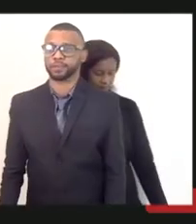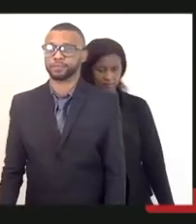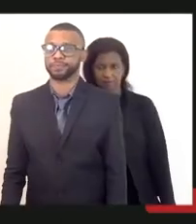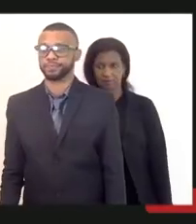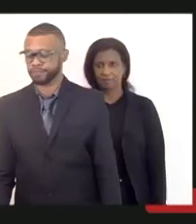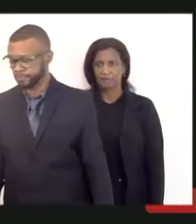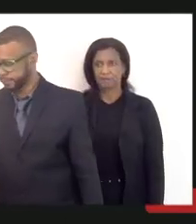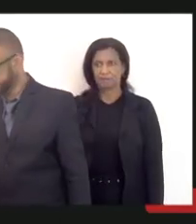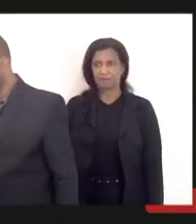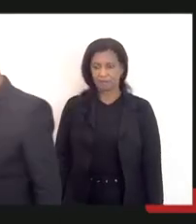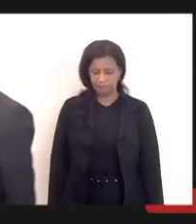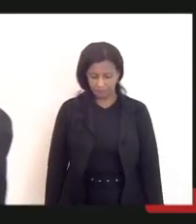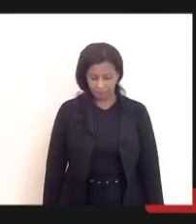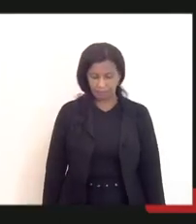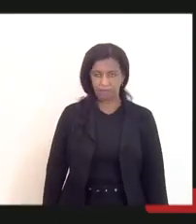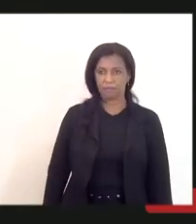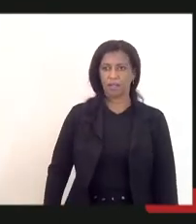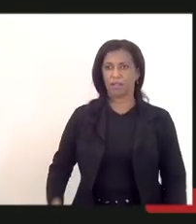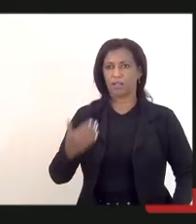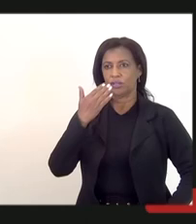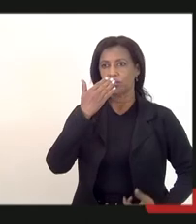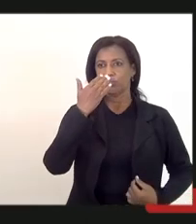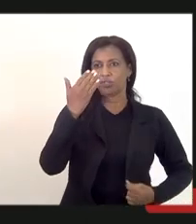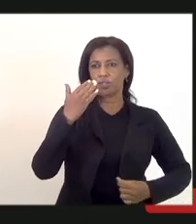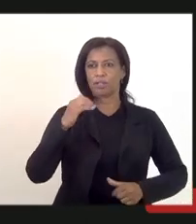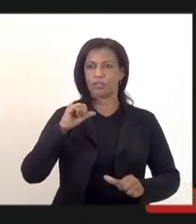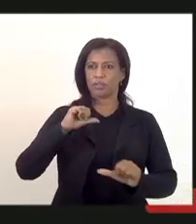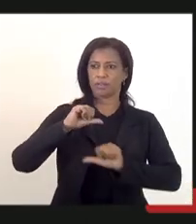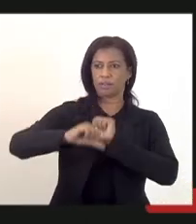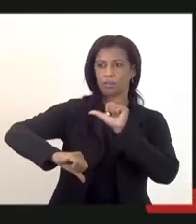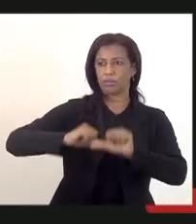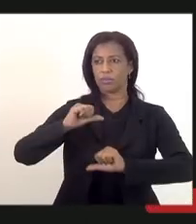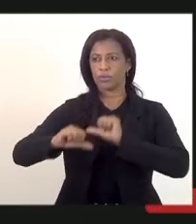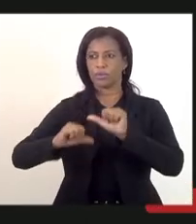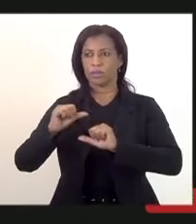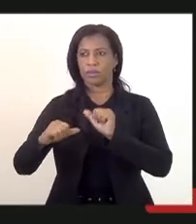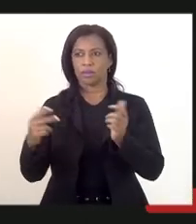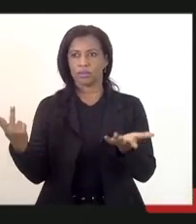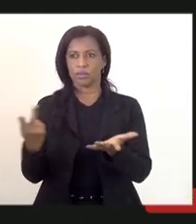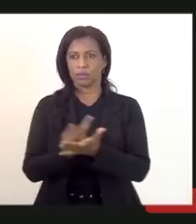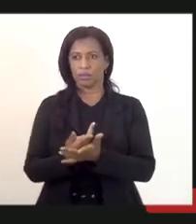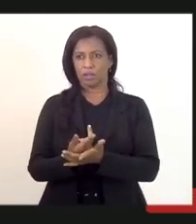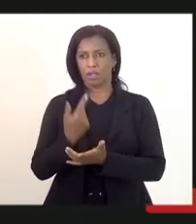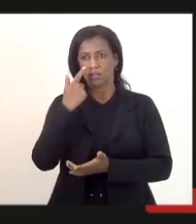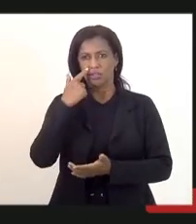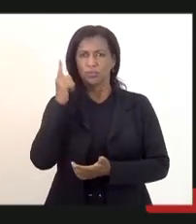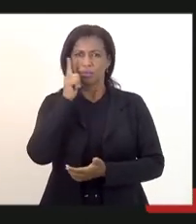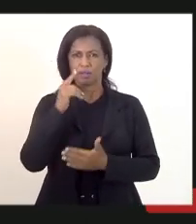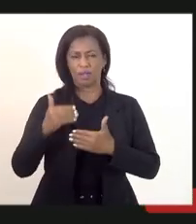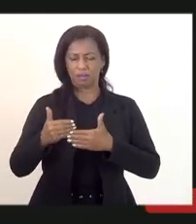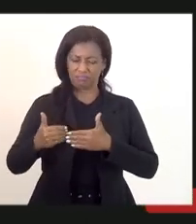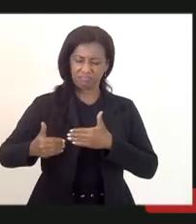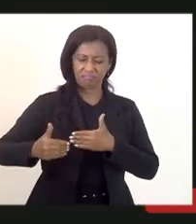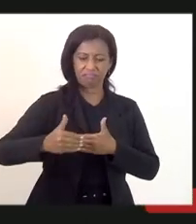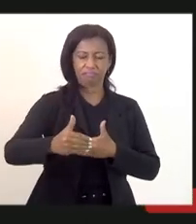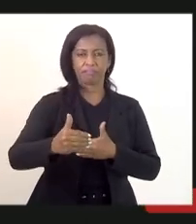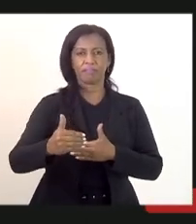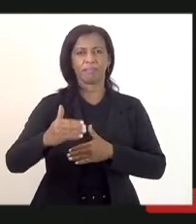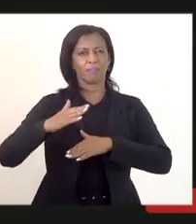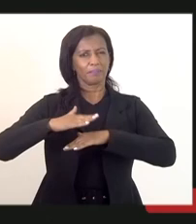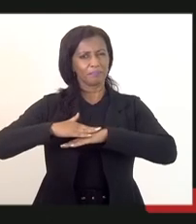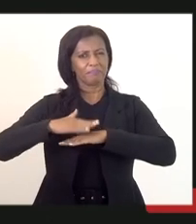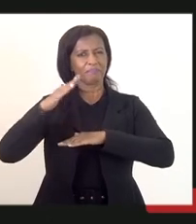mudança de paradigma, a gente consegue avançar bastante na convocação desses